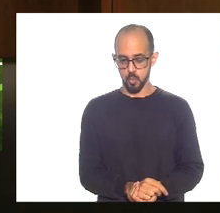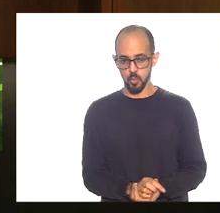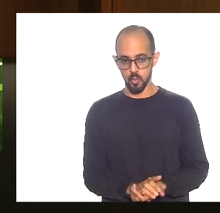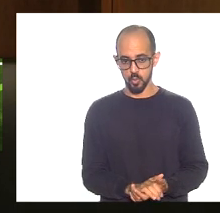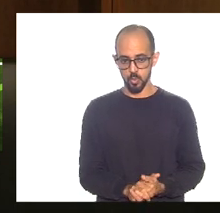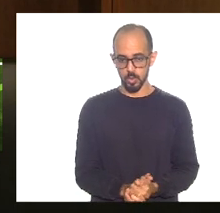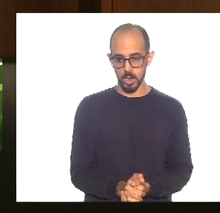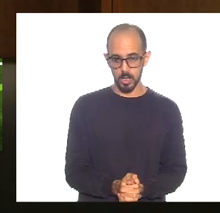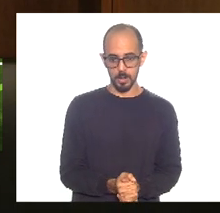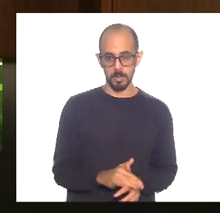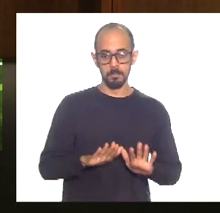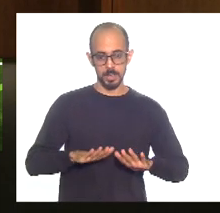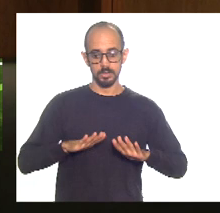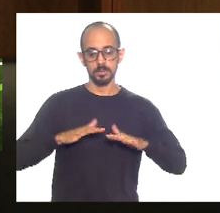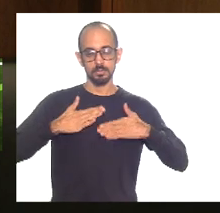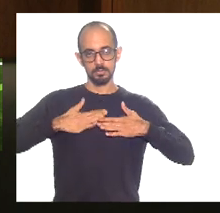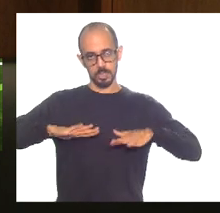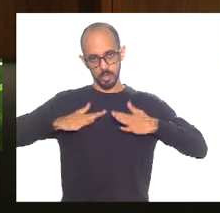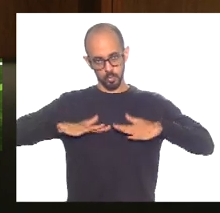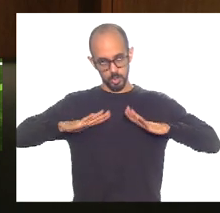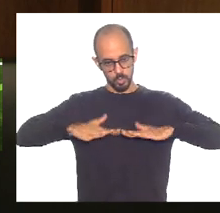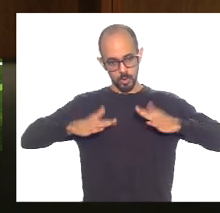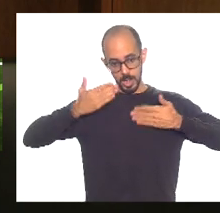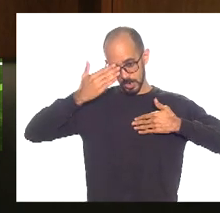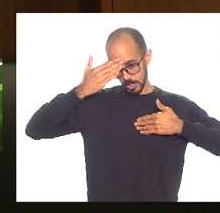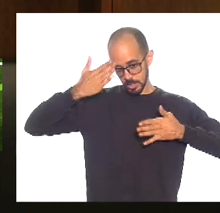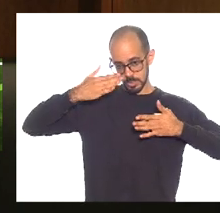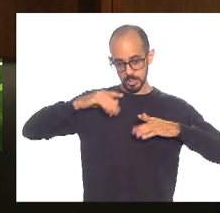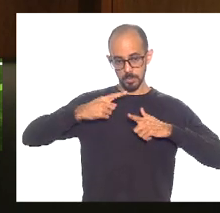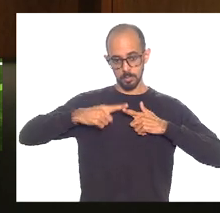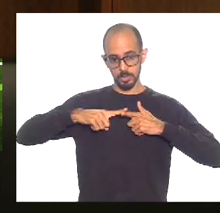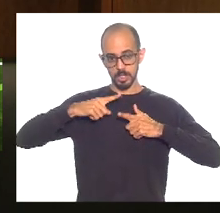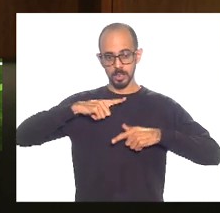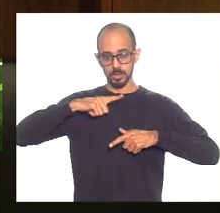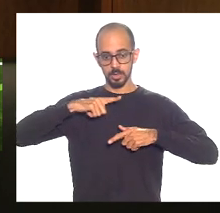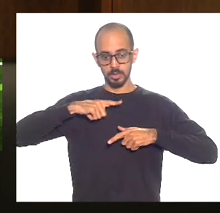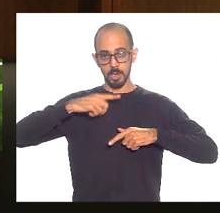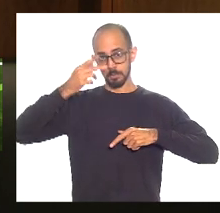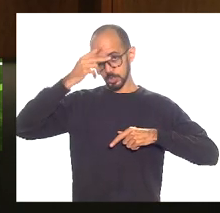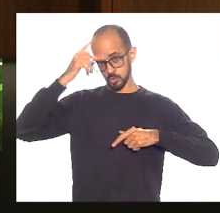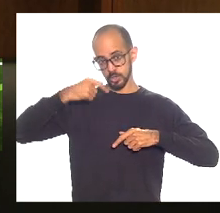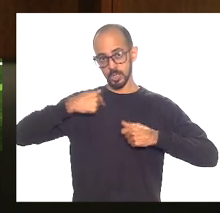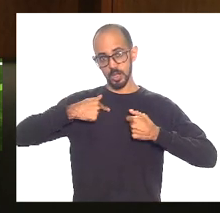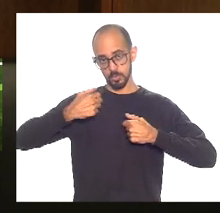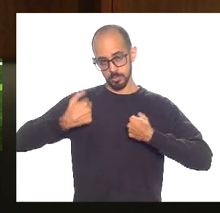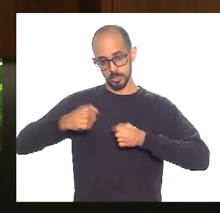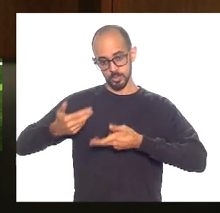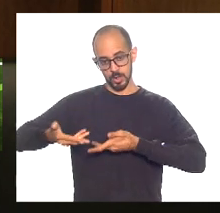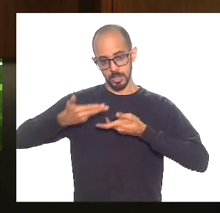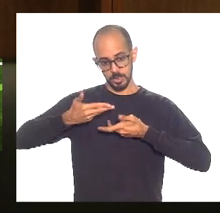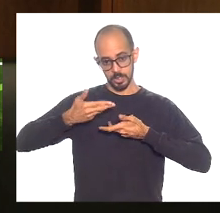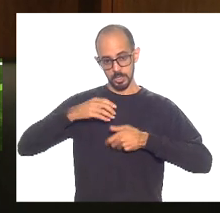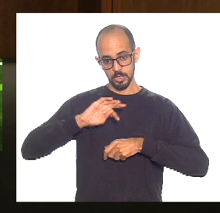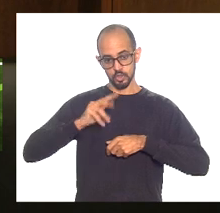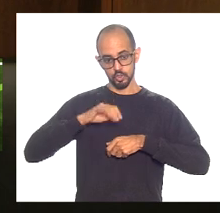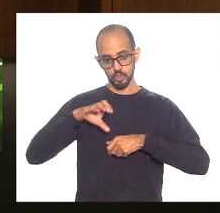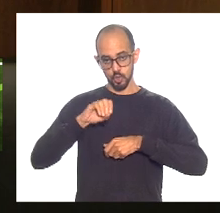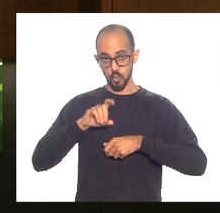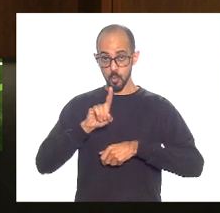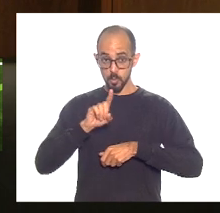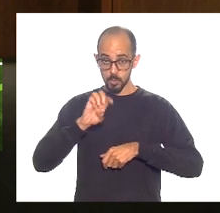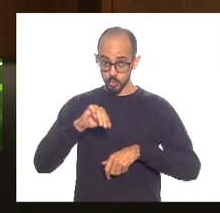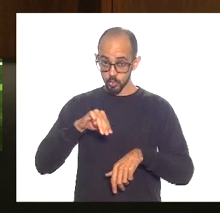tranquilo então agradecer porque eu estou cheio de gente aqui também para atender Chico Machado um minuto e vamos encerrar por favor